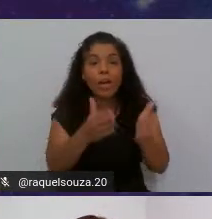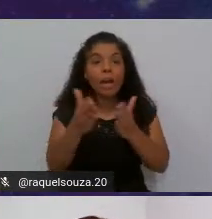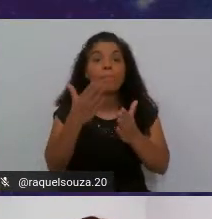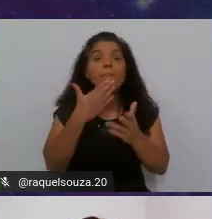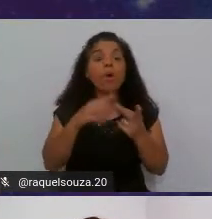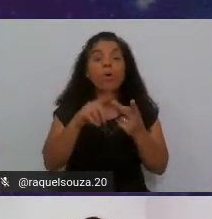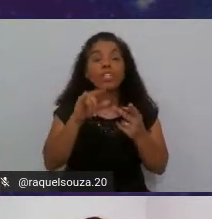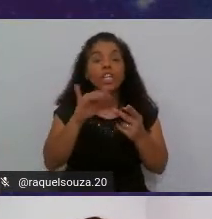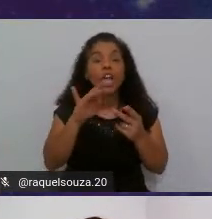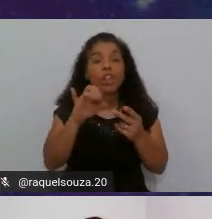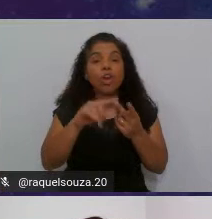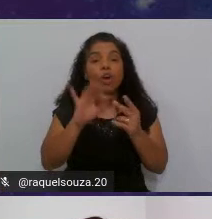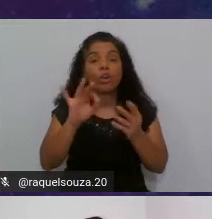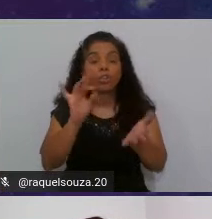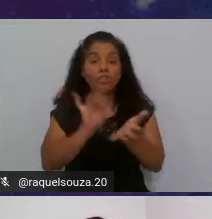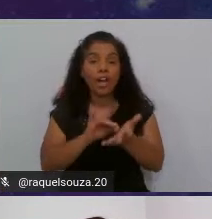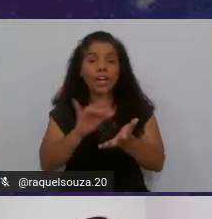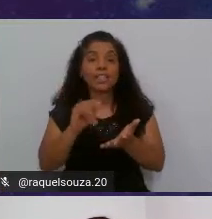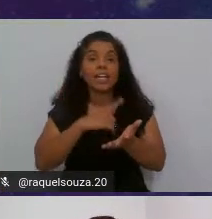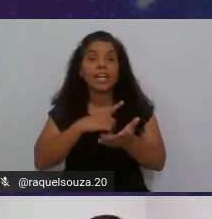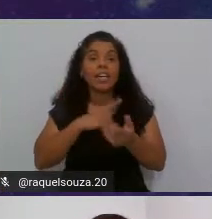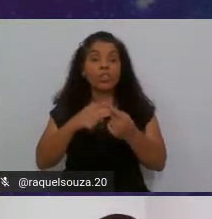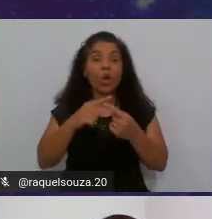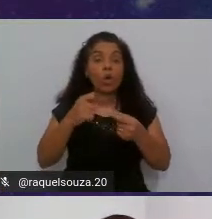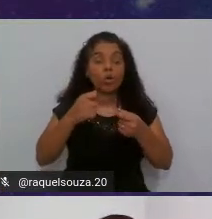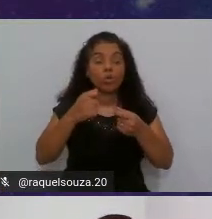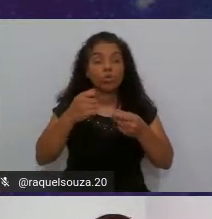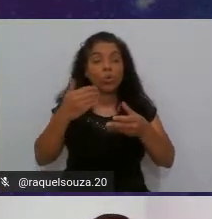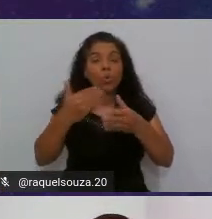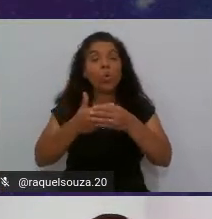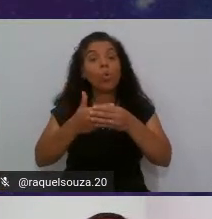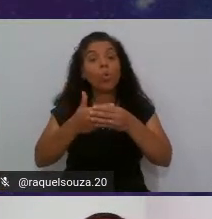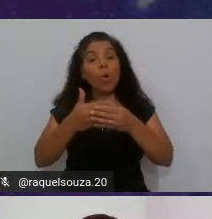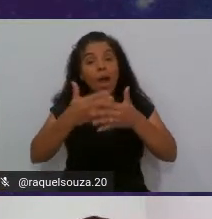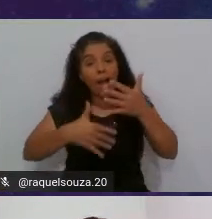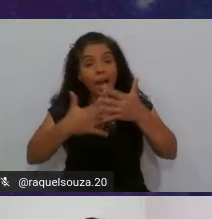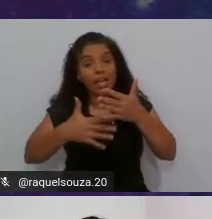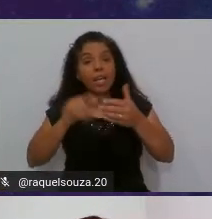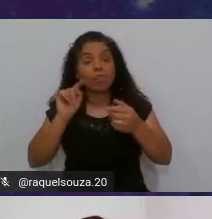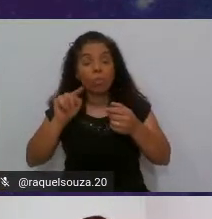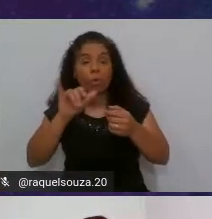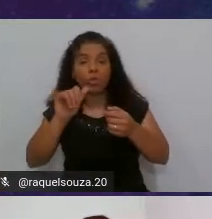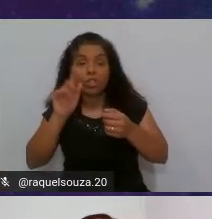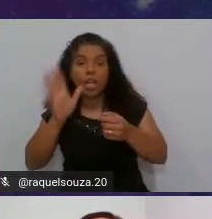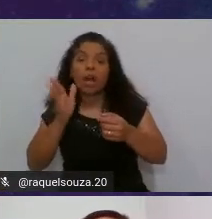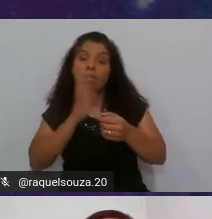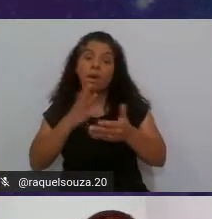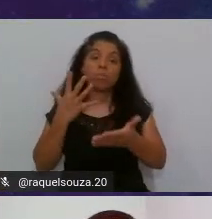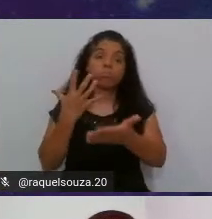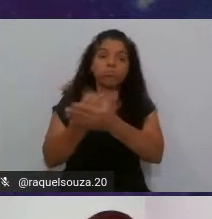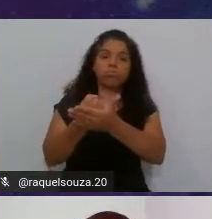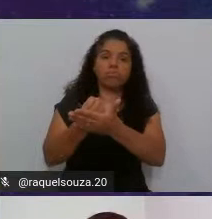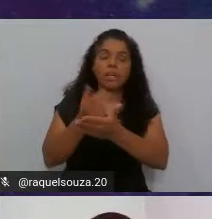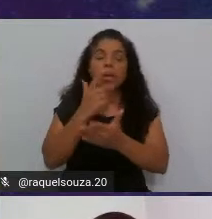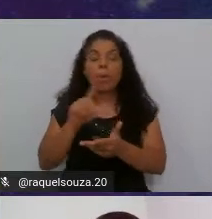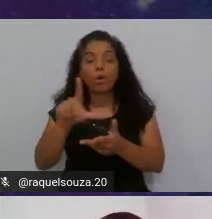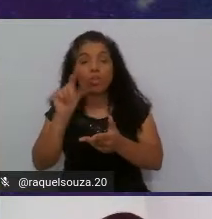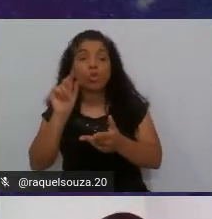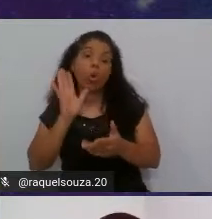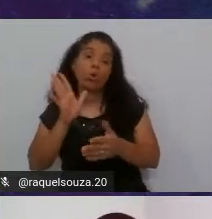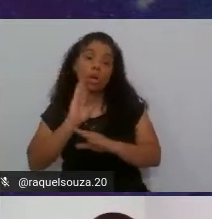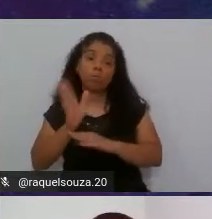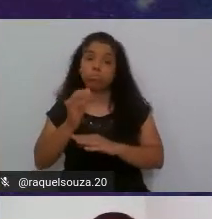o diretório na verdade onde o nosso arquivo ponto já vai ser salvo bem bacana aqui eu posso escolher ou ele já manda